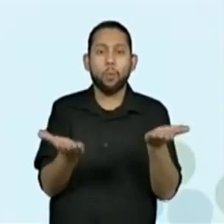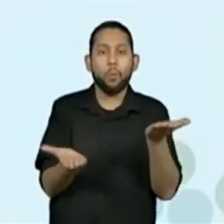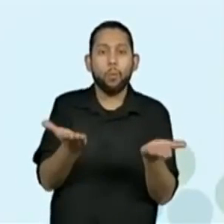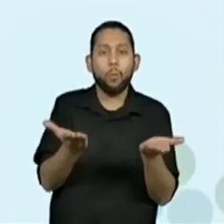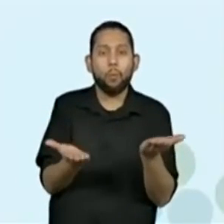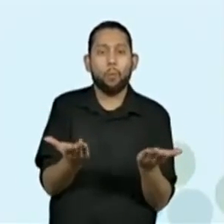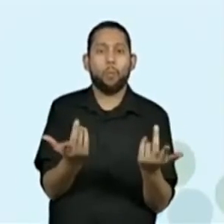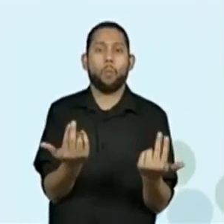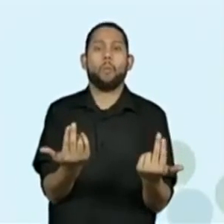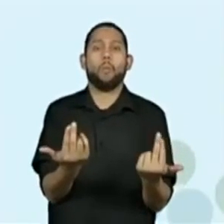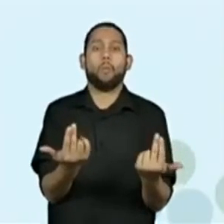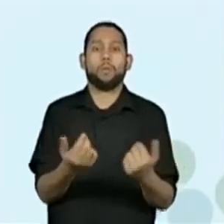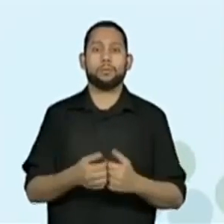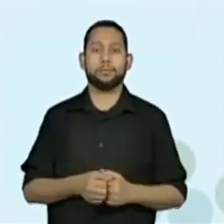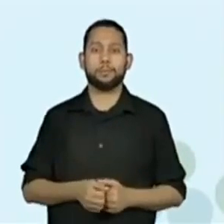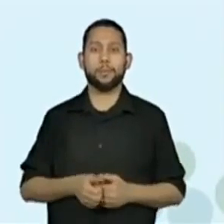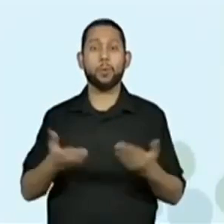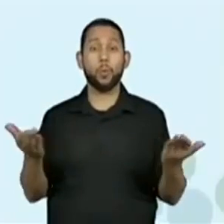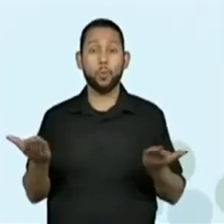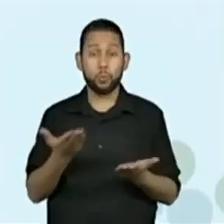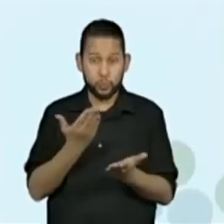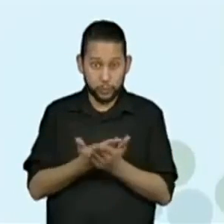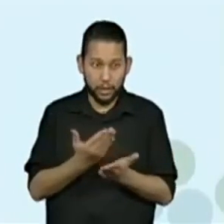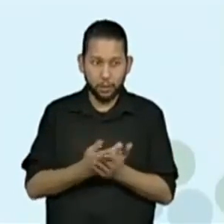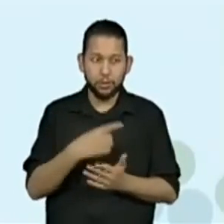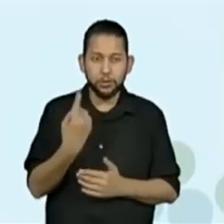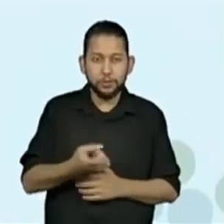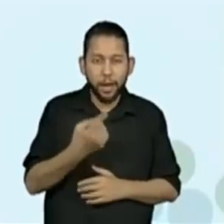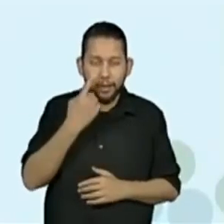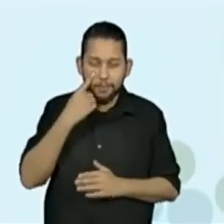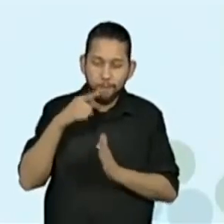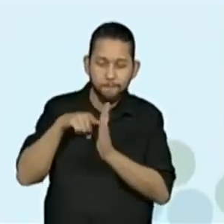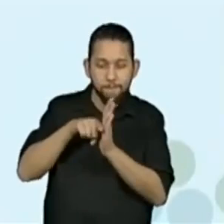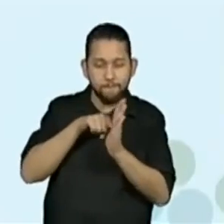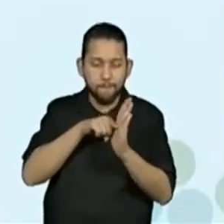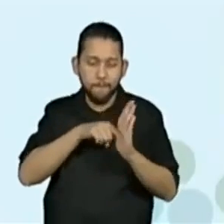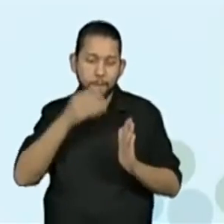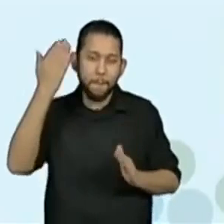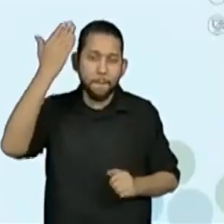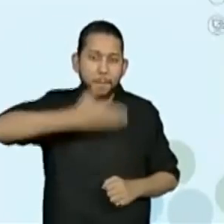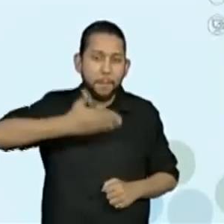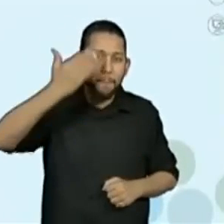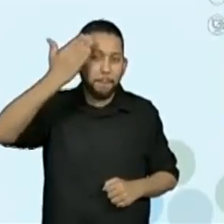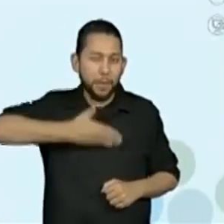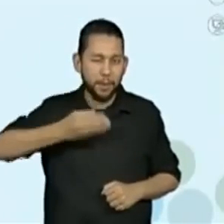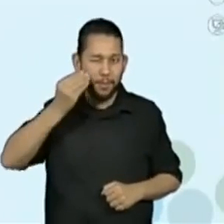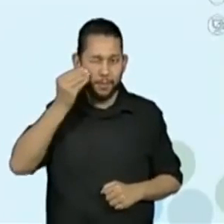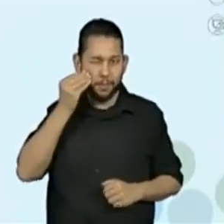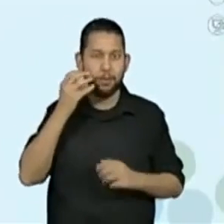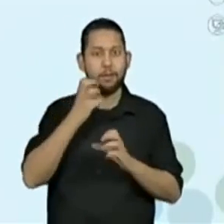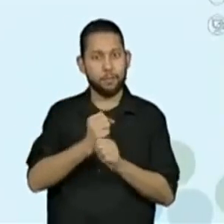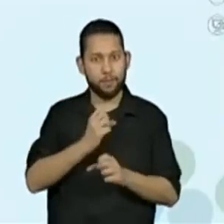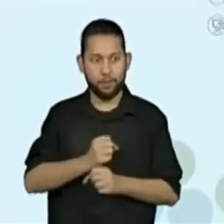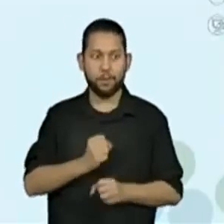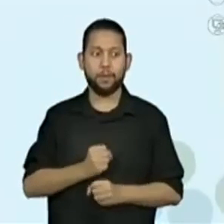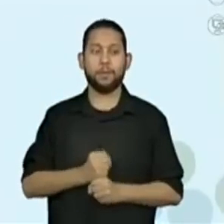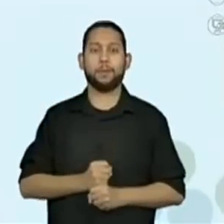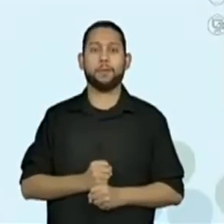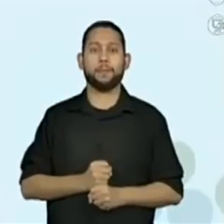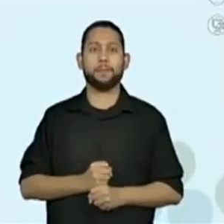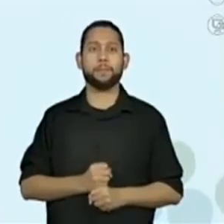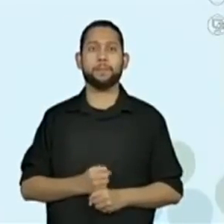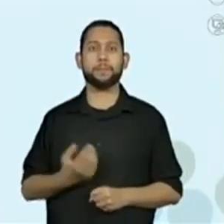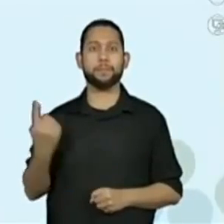vamos fazer nessa aula investigações através de cálculos. Temos,